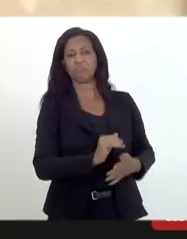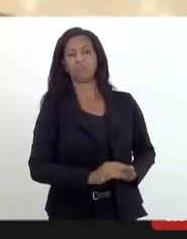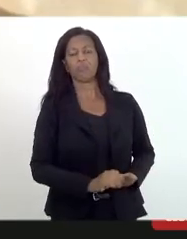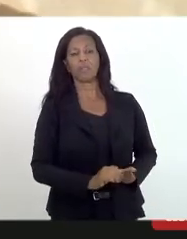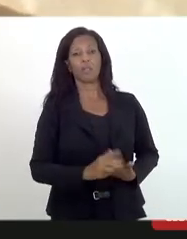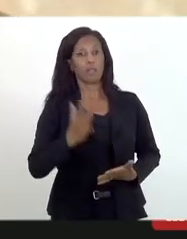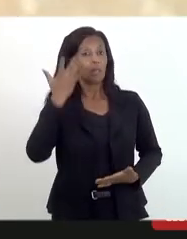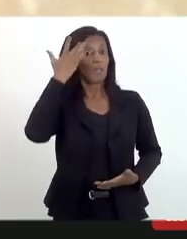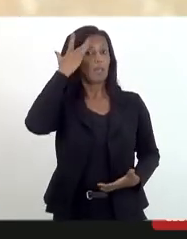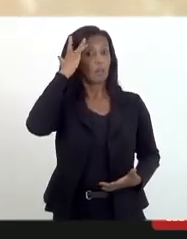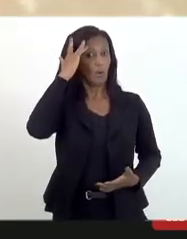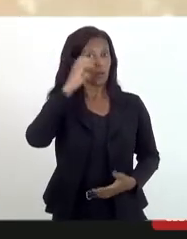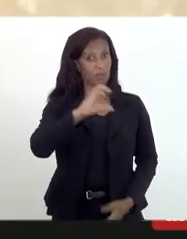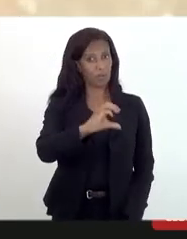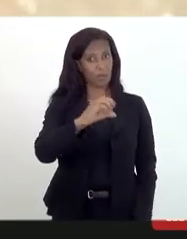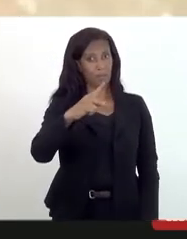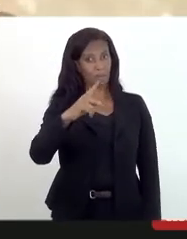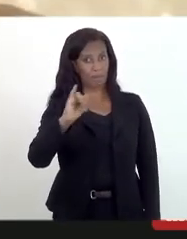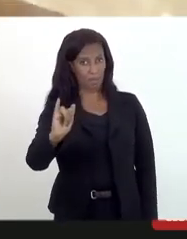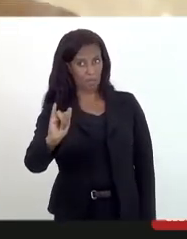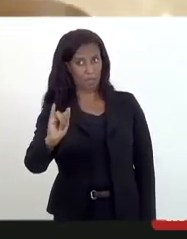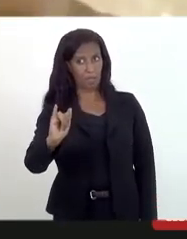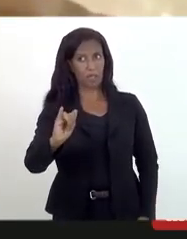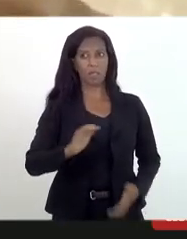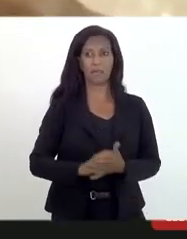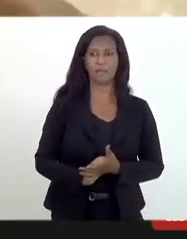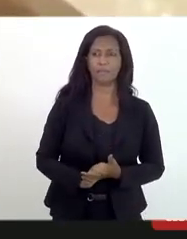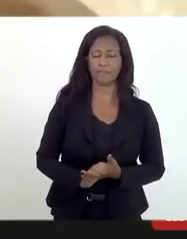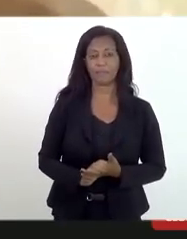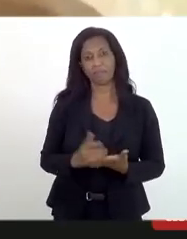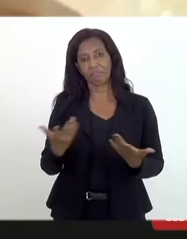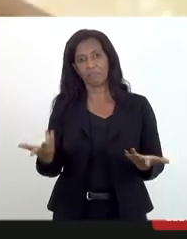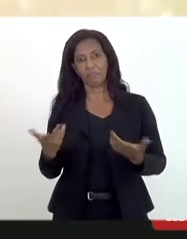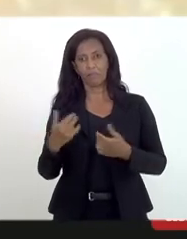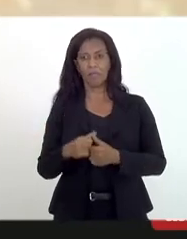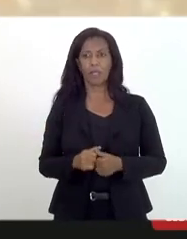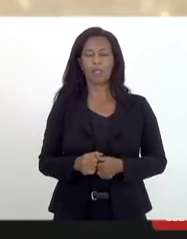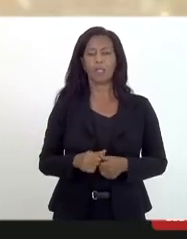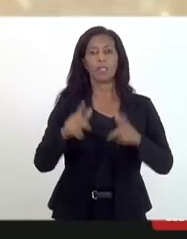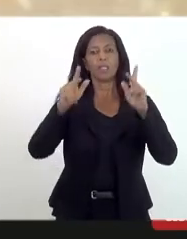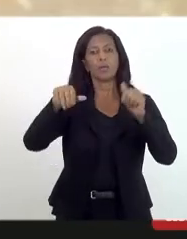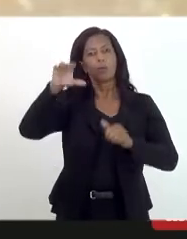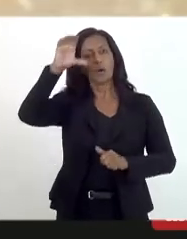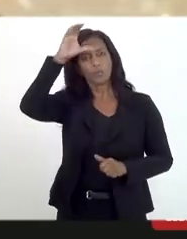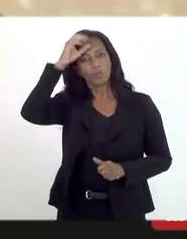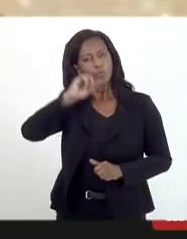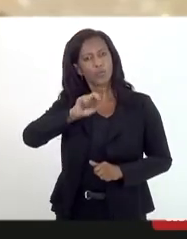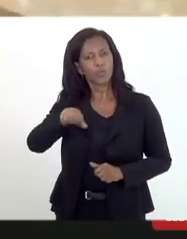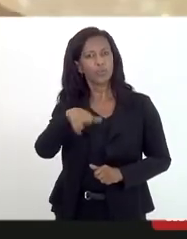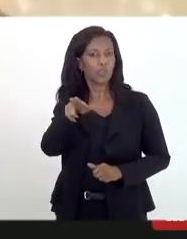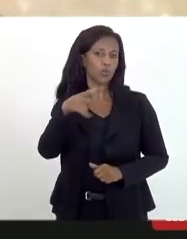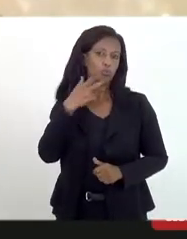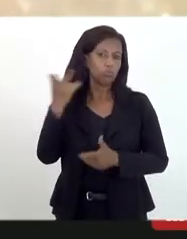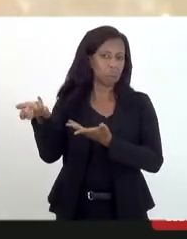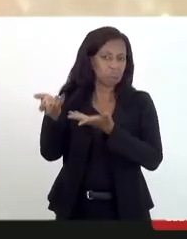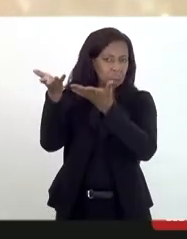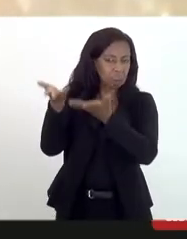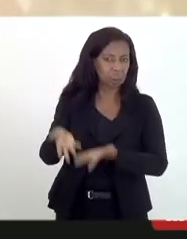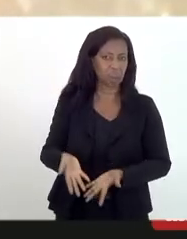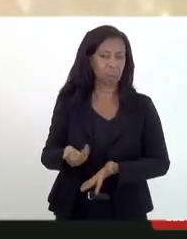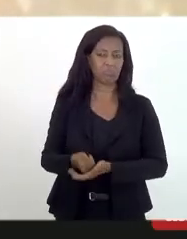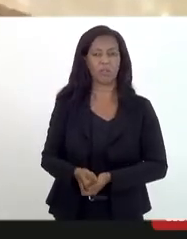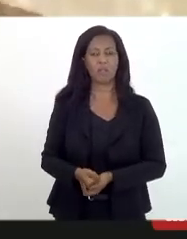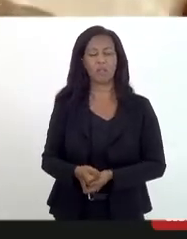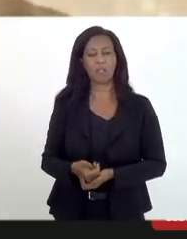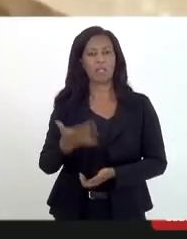Eu acho que a CPI tinha judiciado, vamos chamar o cara. Pode ser, o tio, pode ser, pode ser. Eu